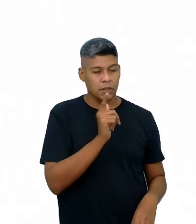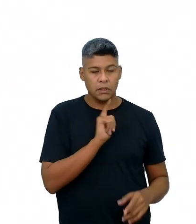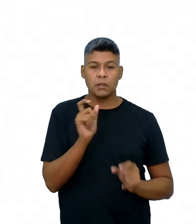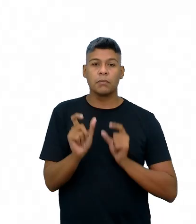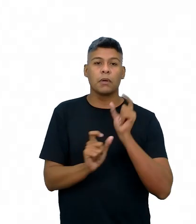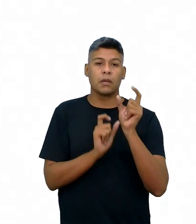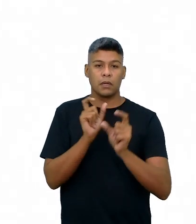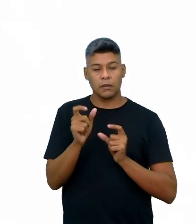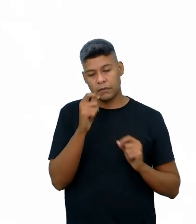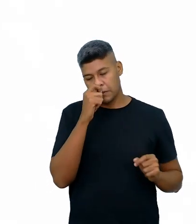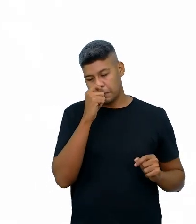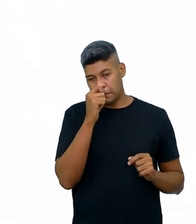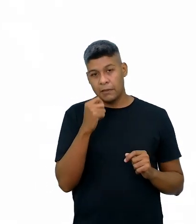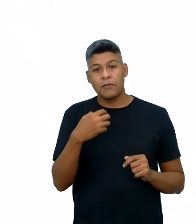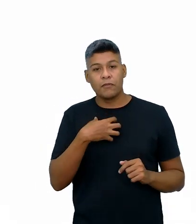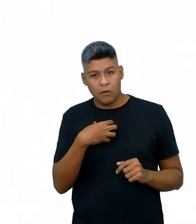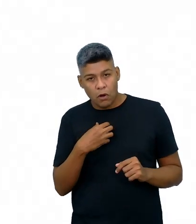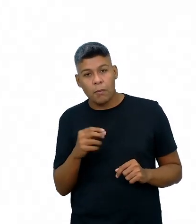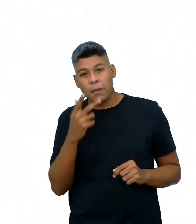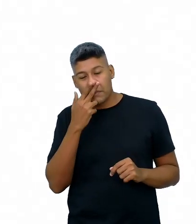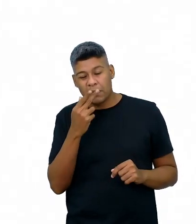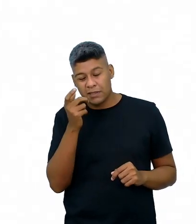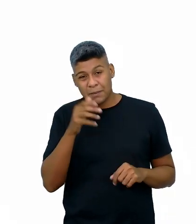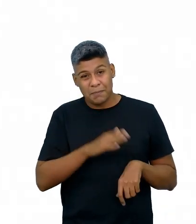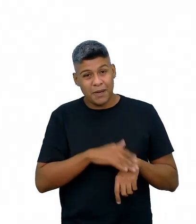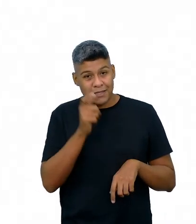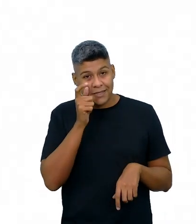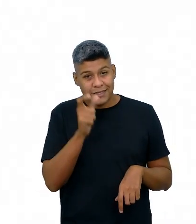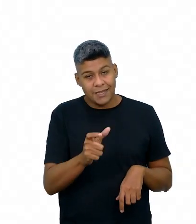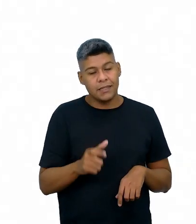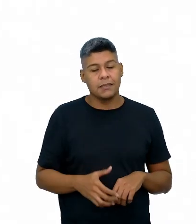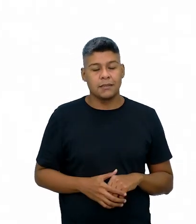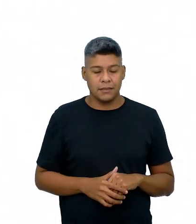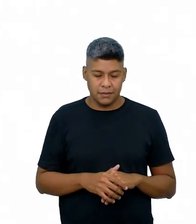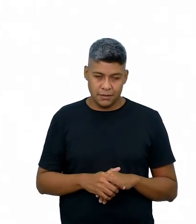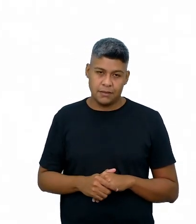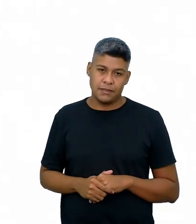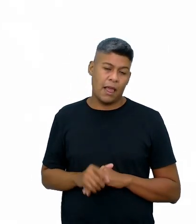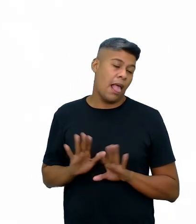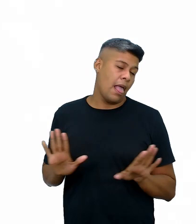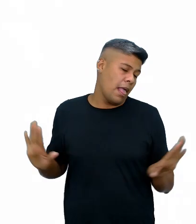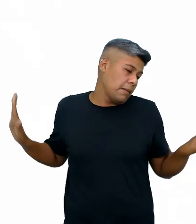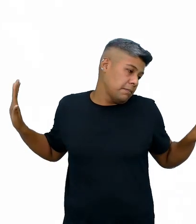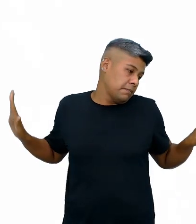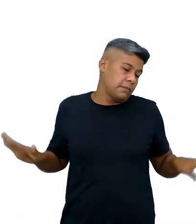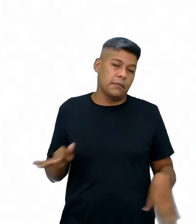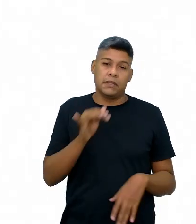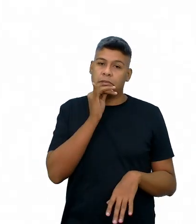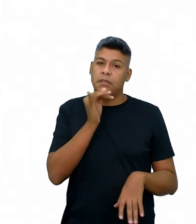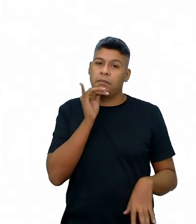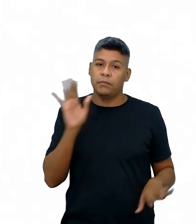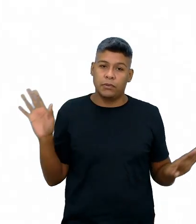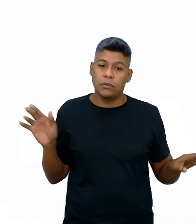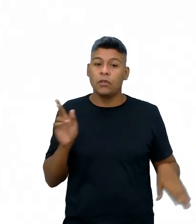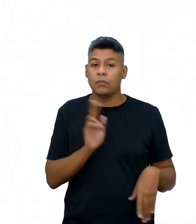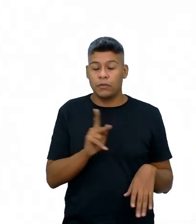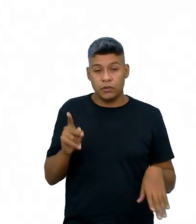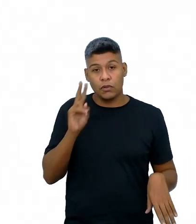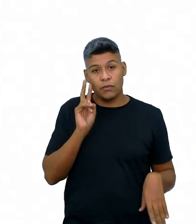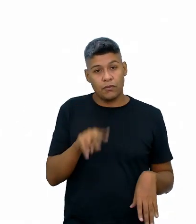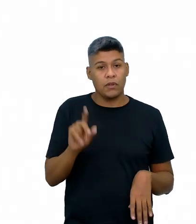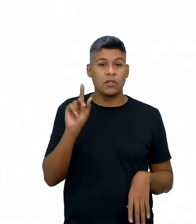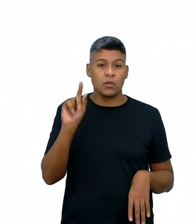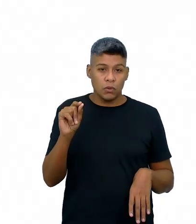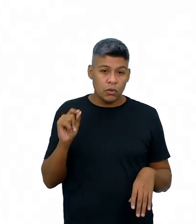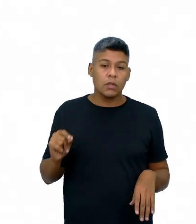palavras, né? De uma forma que parecer mais interessante no cartaz, né? São exemplos. Então, professor, você veja que